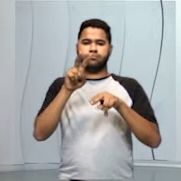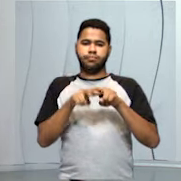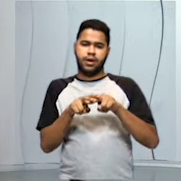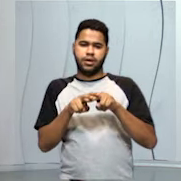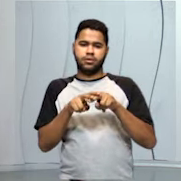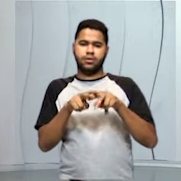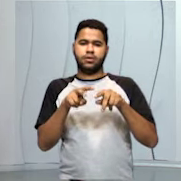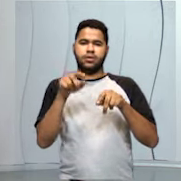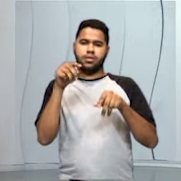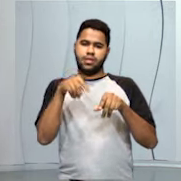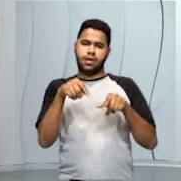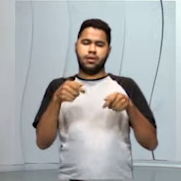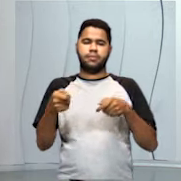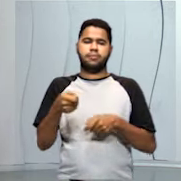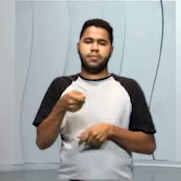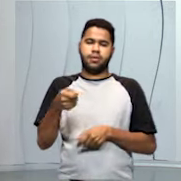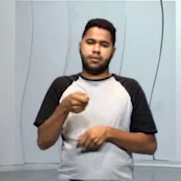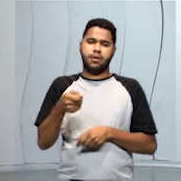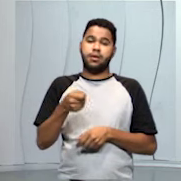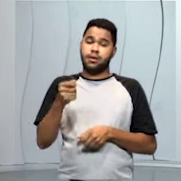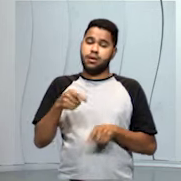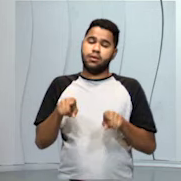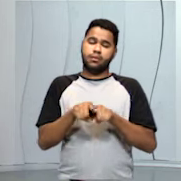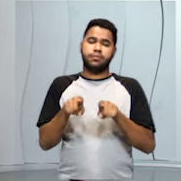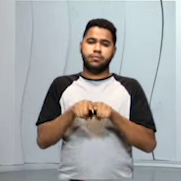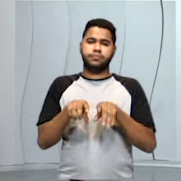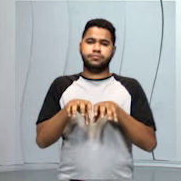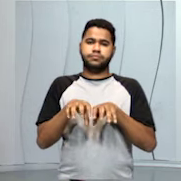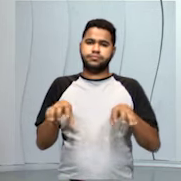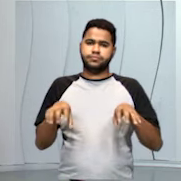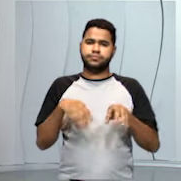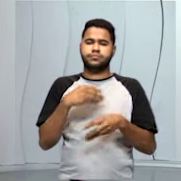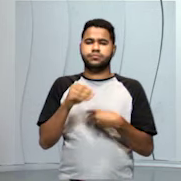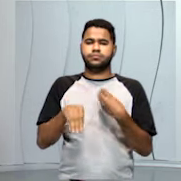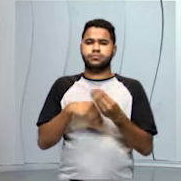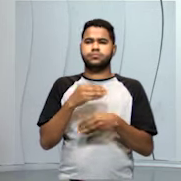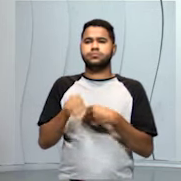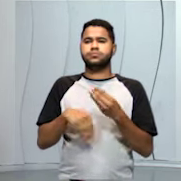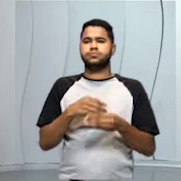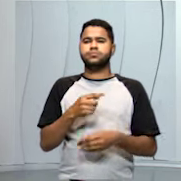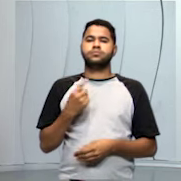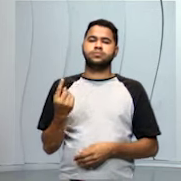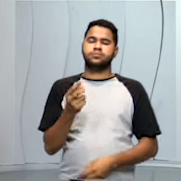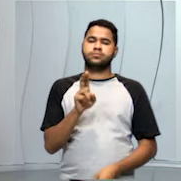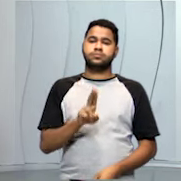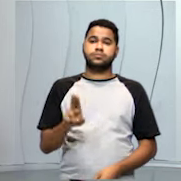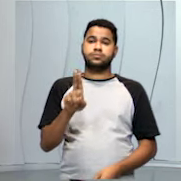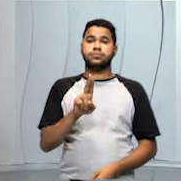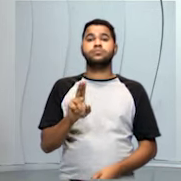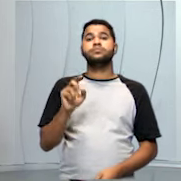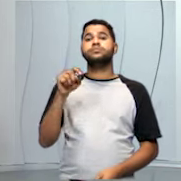É outra forma de separação de misturas que nós usamos aqui pelo